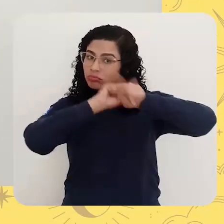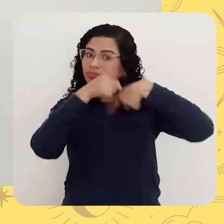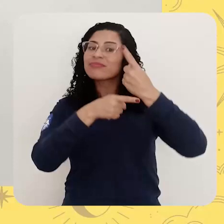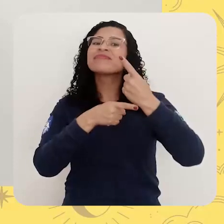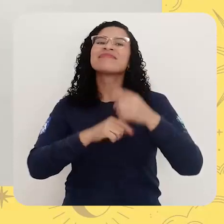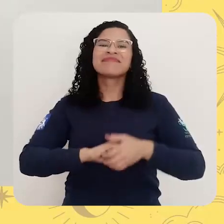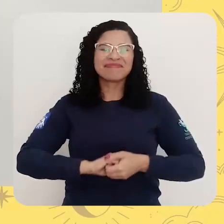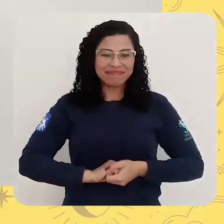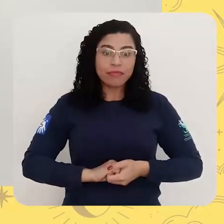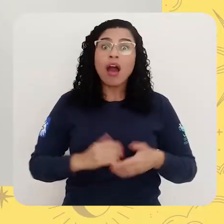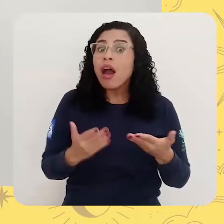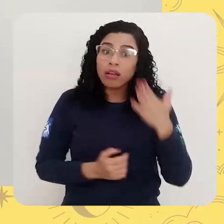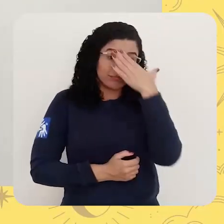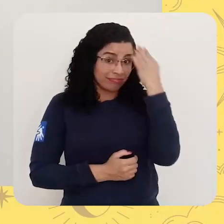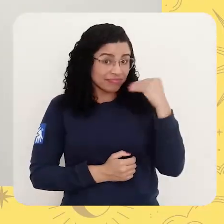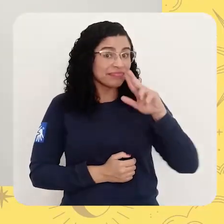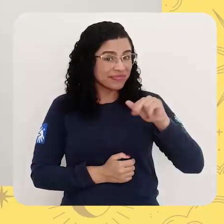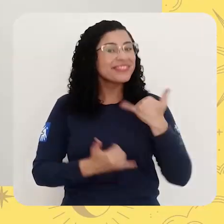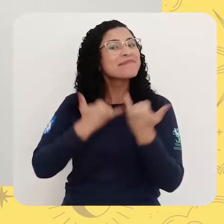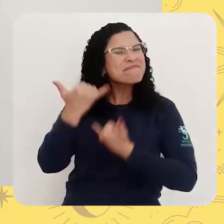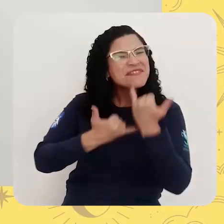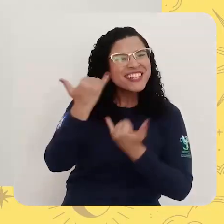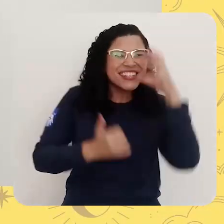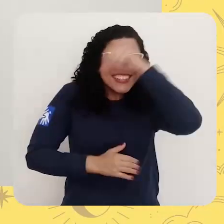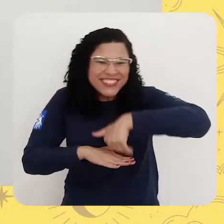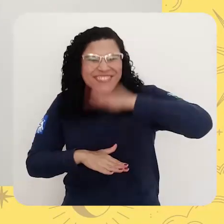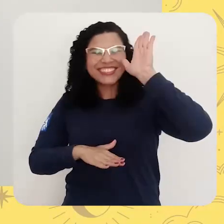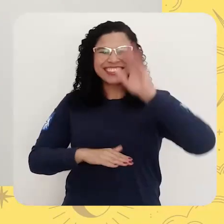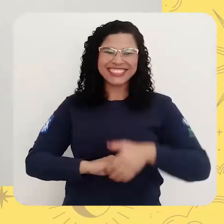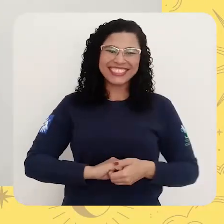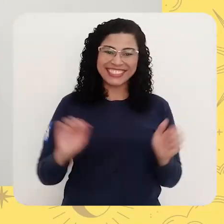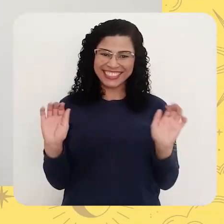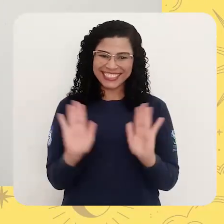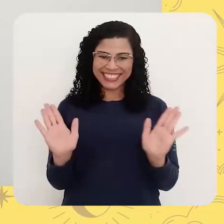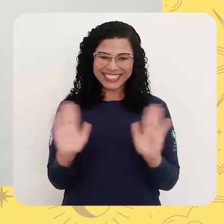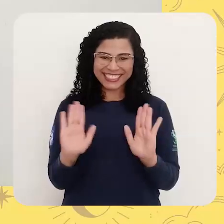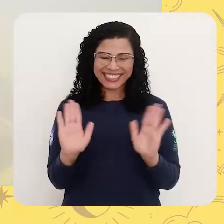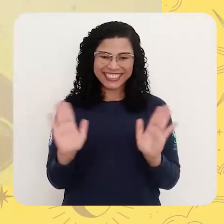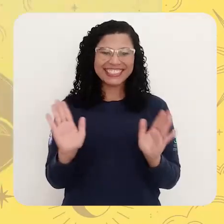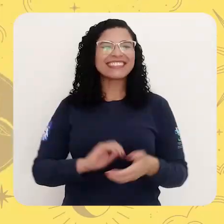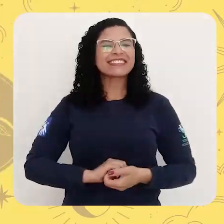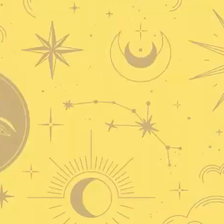vocês no próximo programa. Ah, e não se esqueçam. É brincando que se aprende. Tchau, tchau.